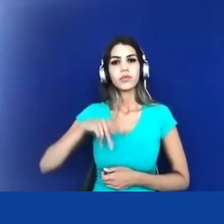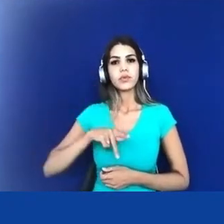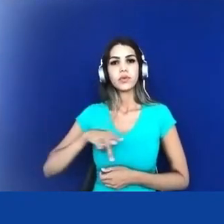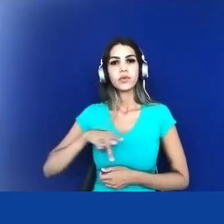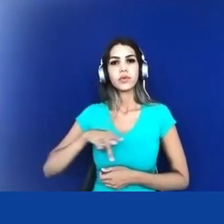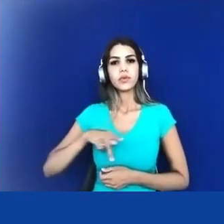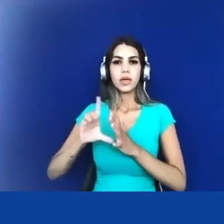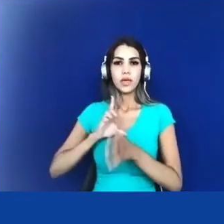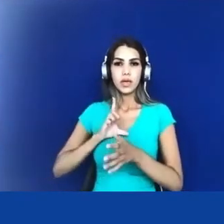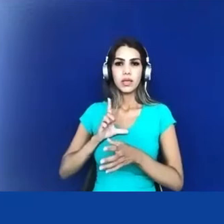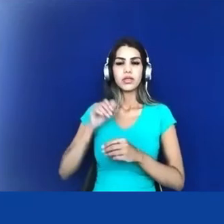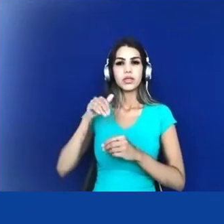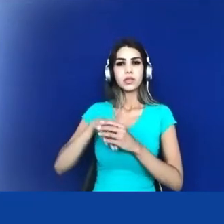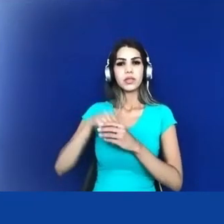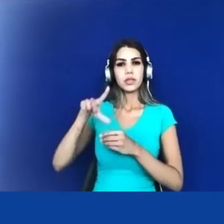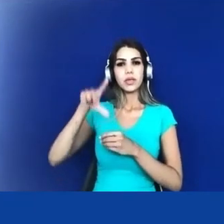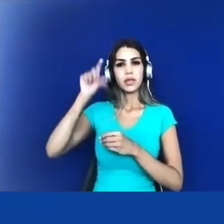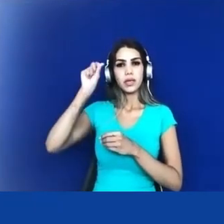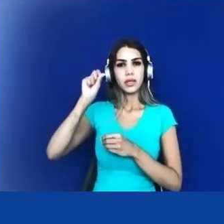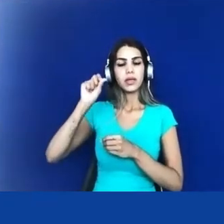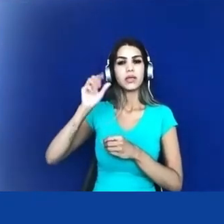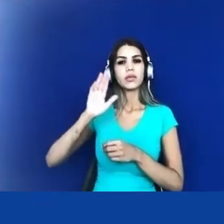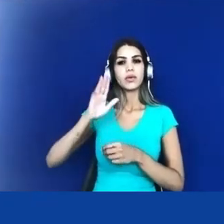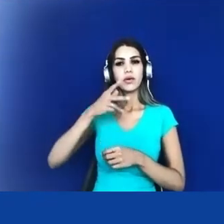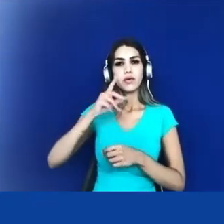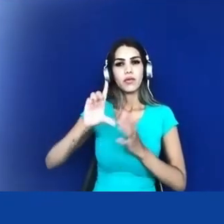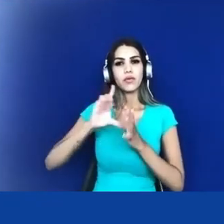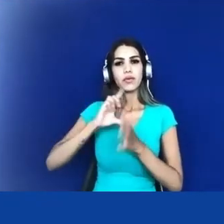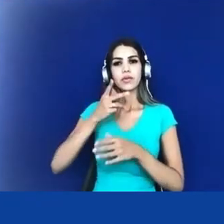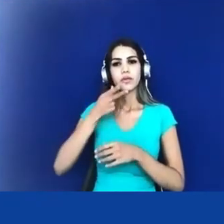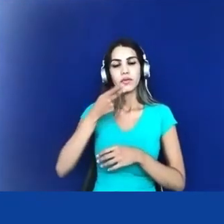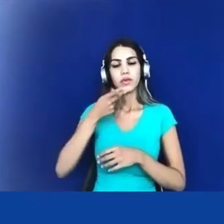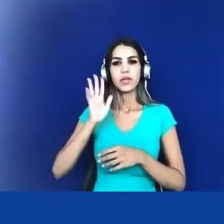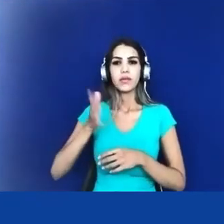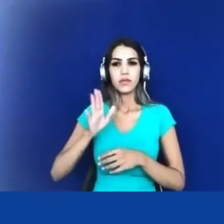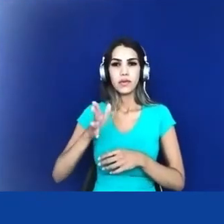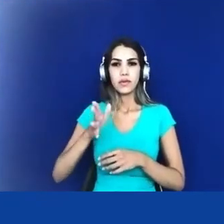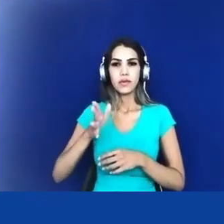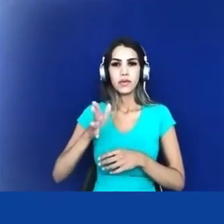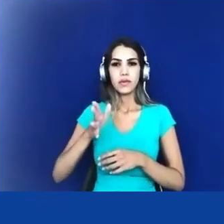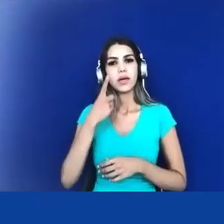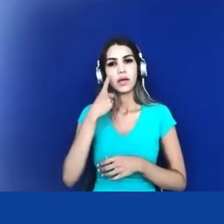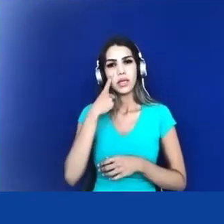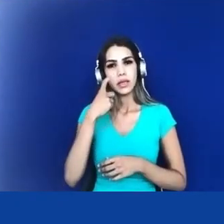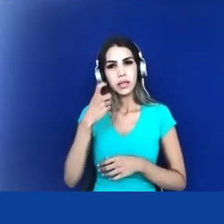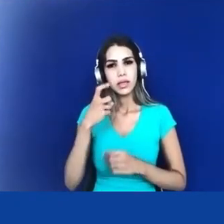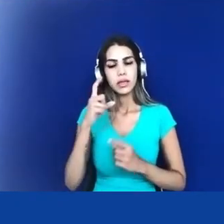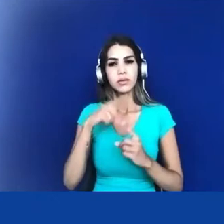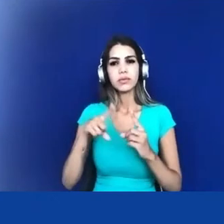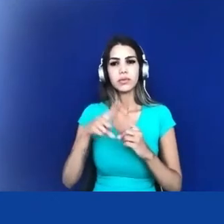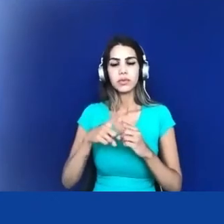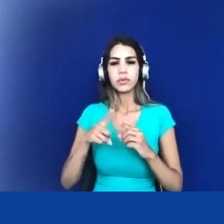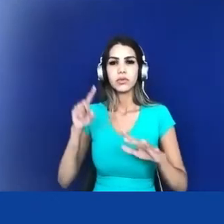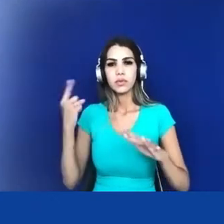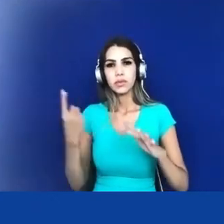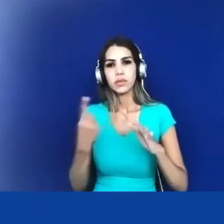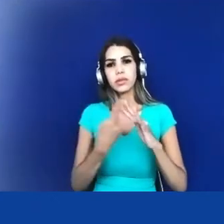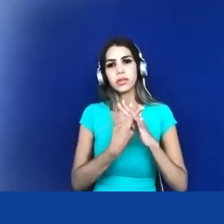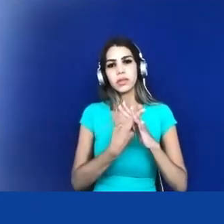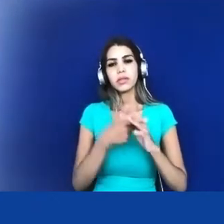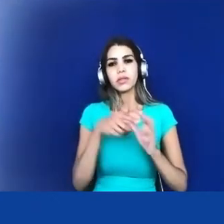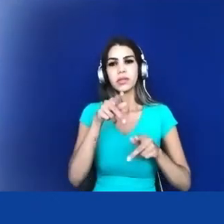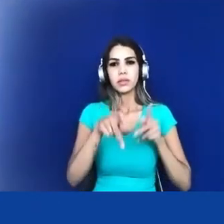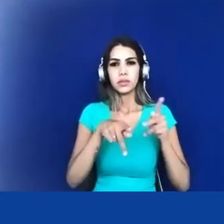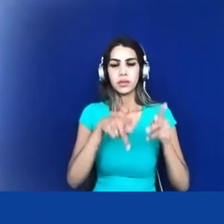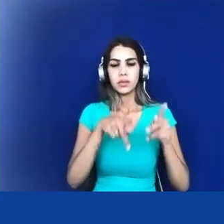presidente da república ele já trazia essa intenção dessa integração dos povos indígenas bom o estatuto do índio ele